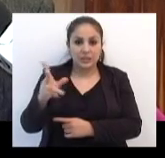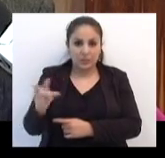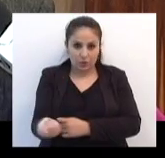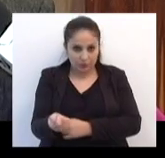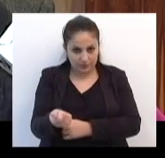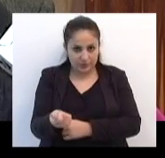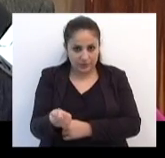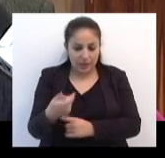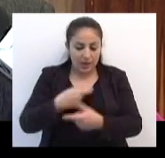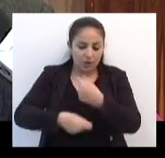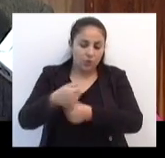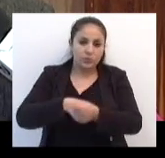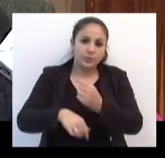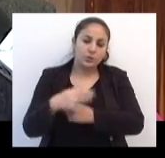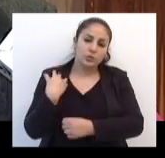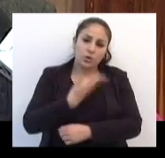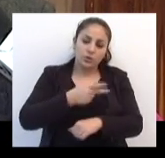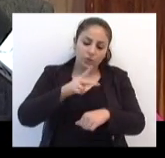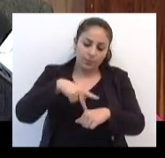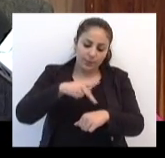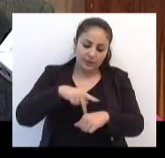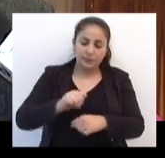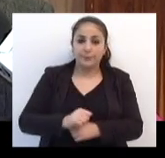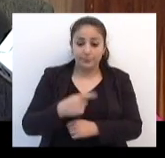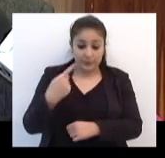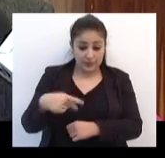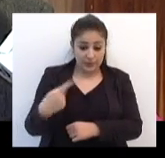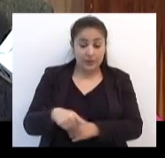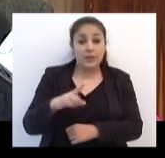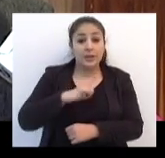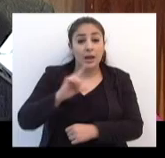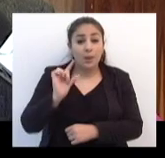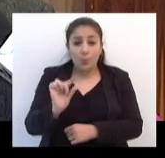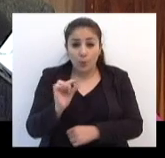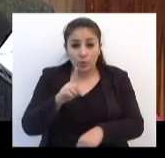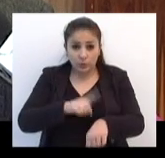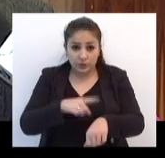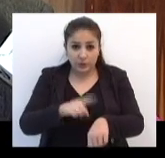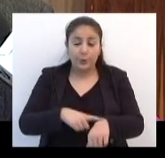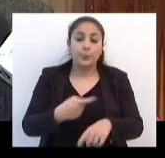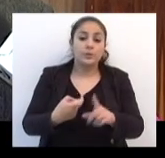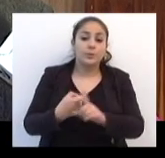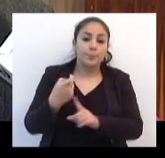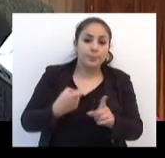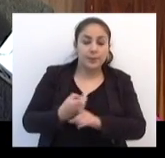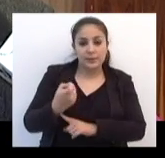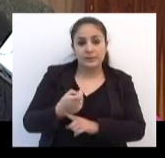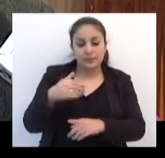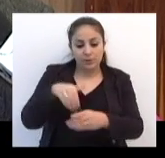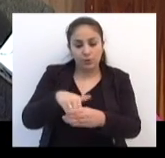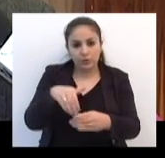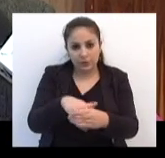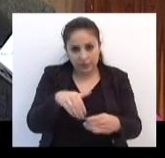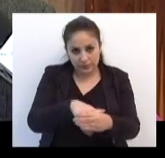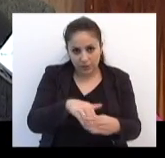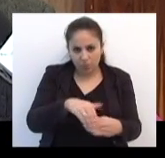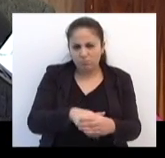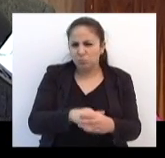na economia do nosso país. Um país que saiu de agora há pouco, meses, de eleições, eleições